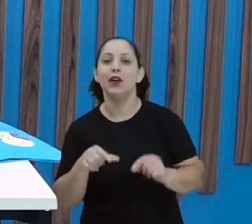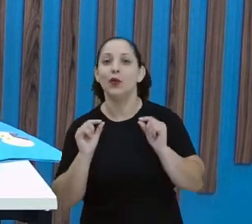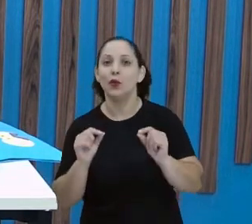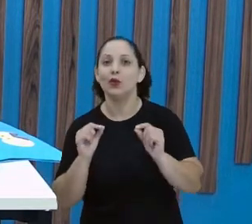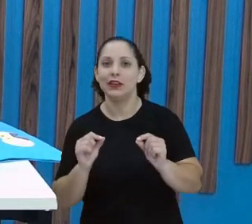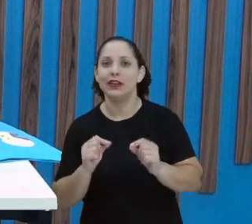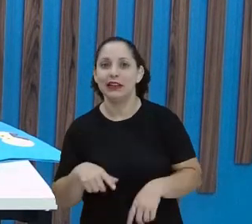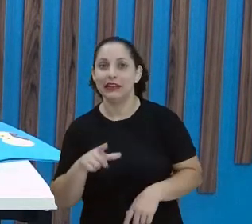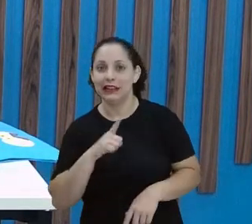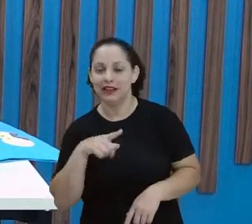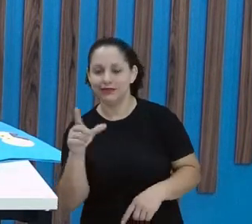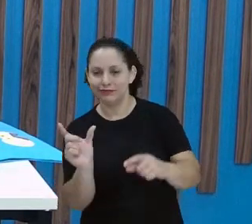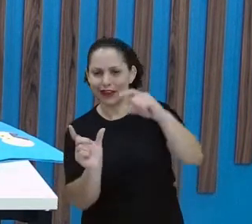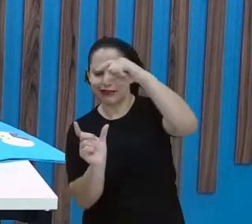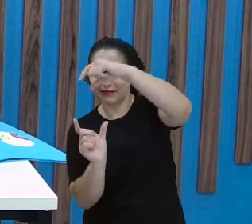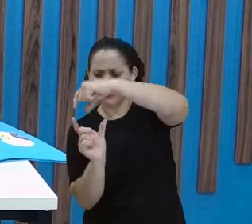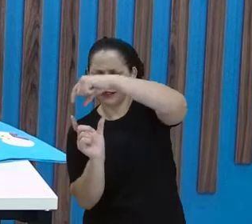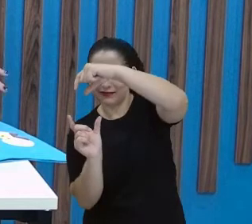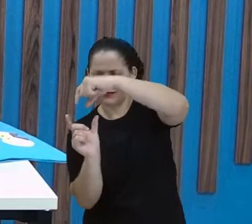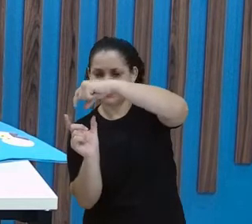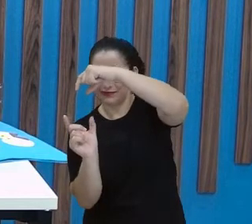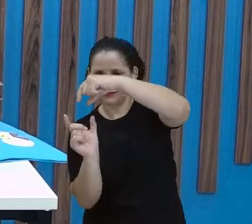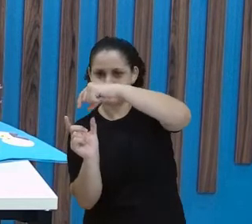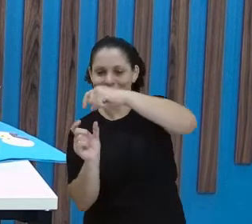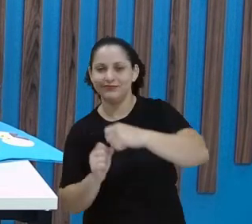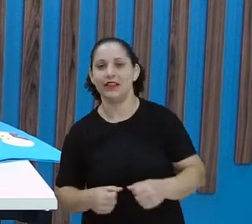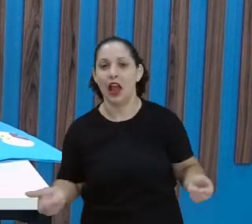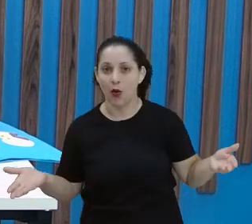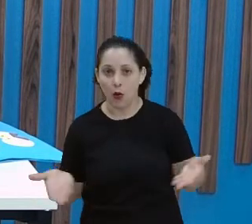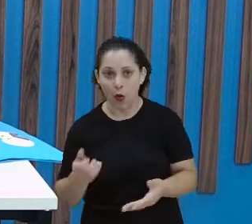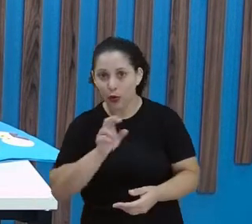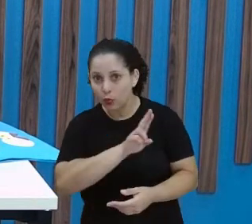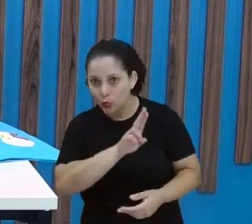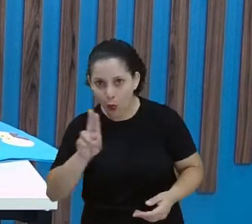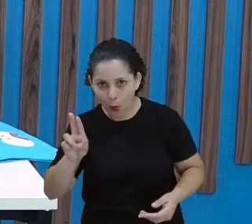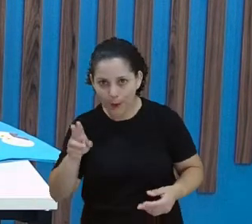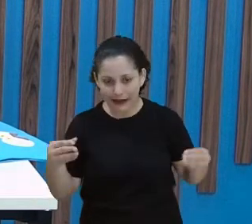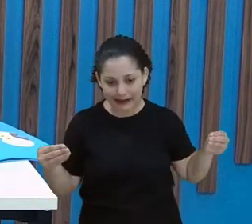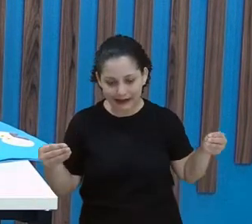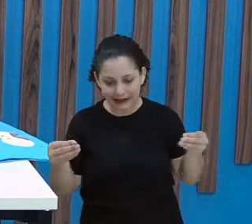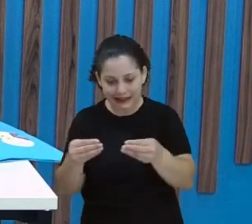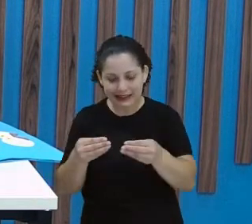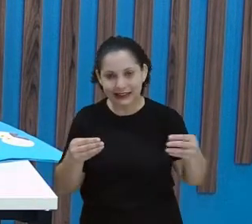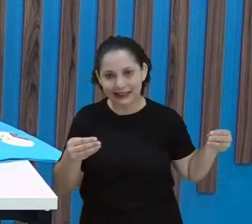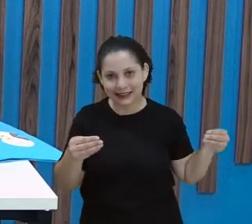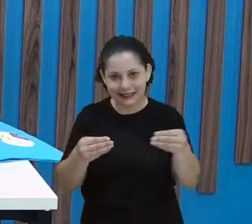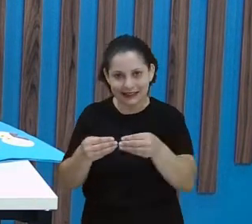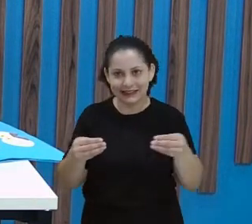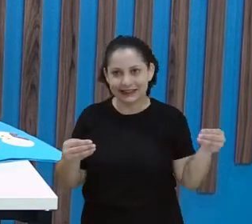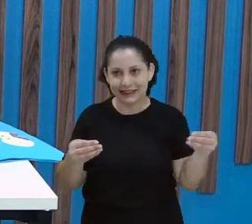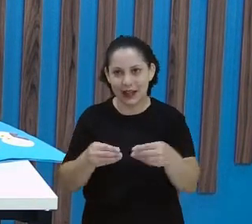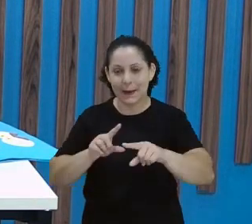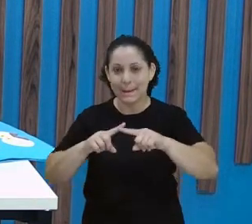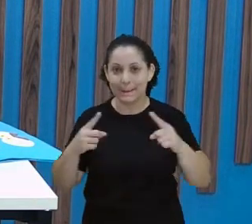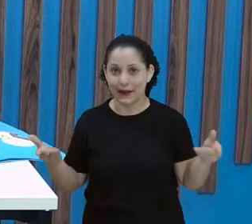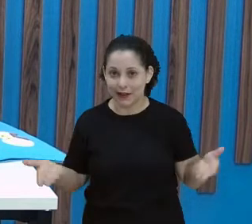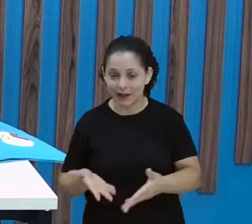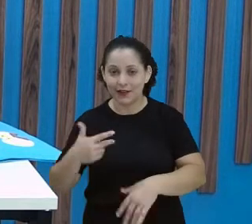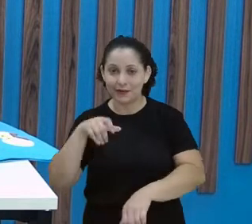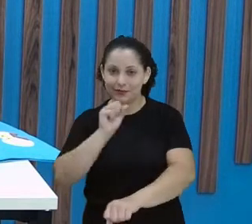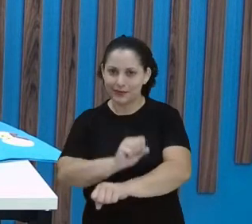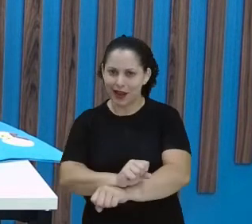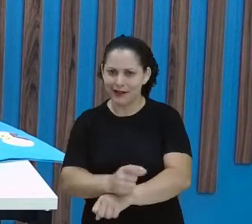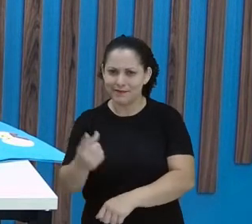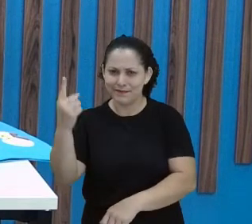pedacinhos. Eu acho que eu preciso devolver os pedacinhos para o Papa Nome, não é isso, professora Jôsse? Mas antes, pare, pense.